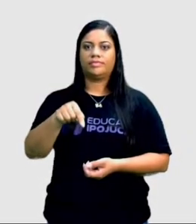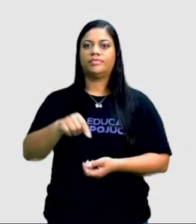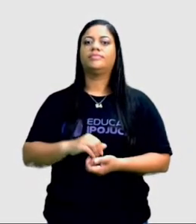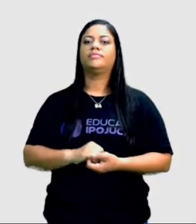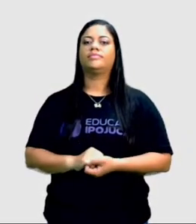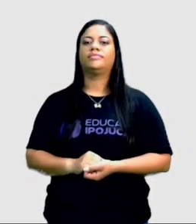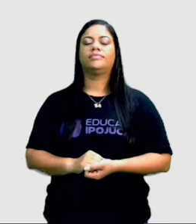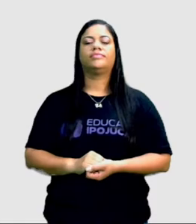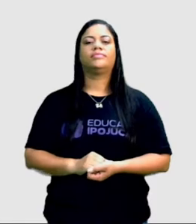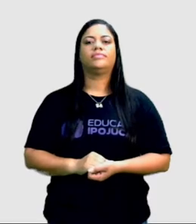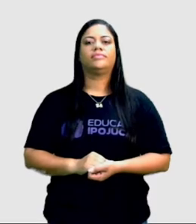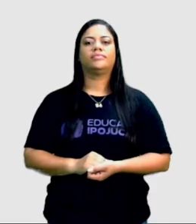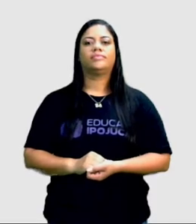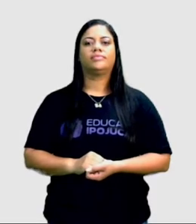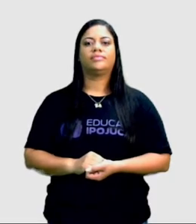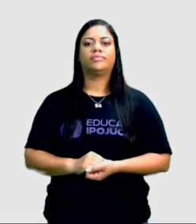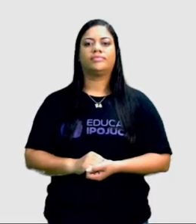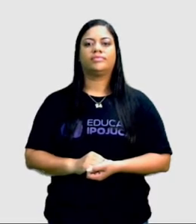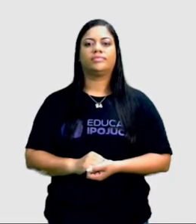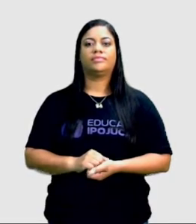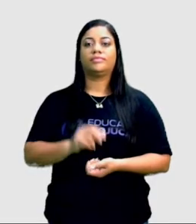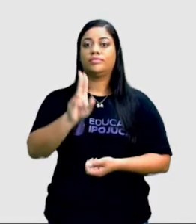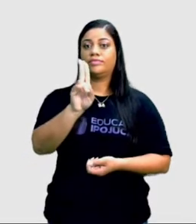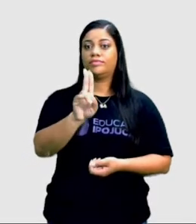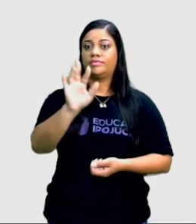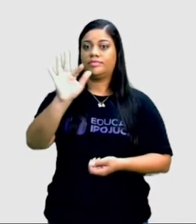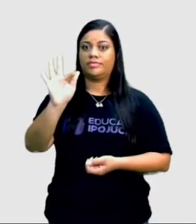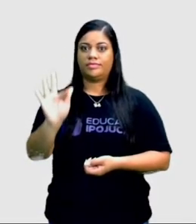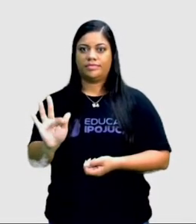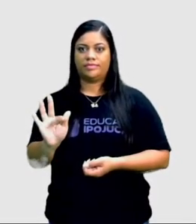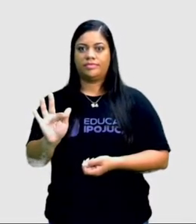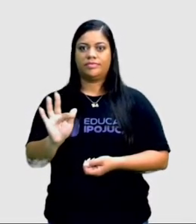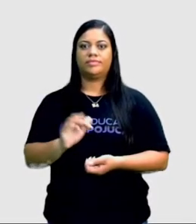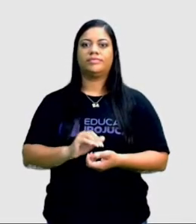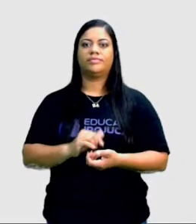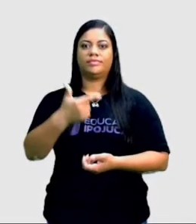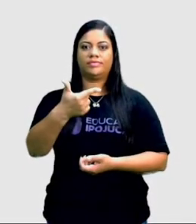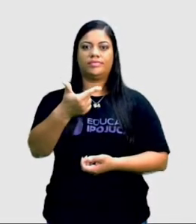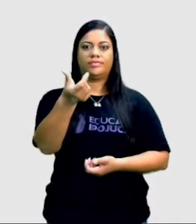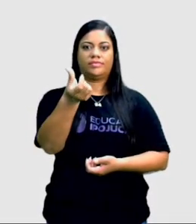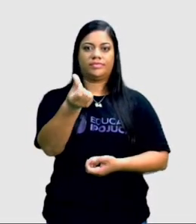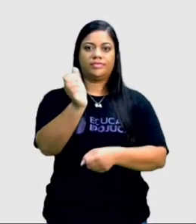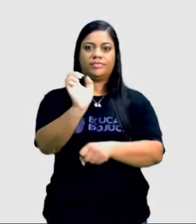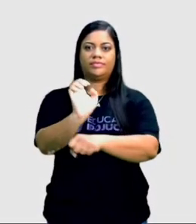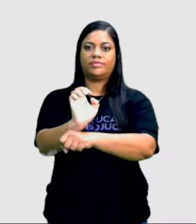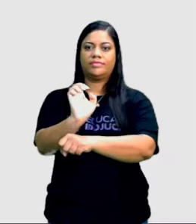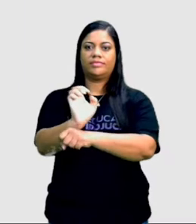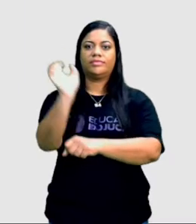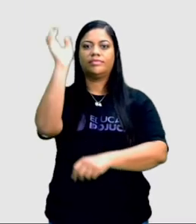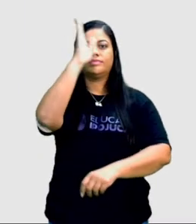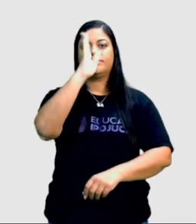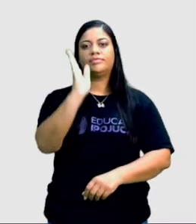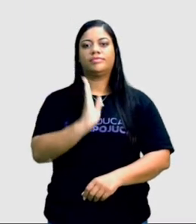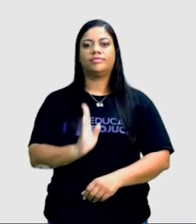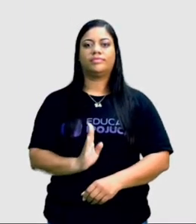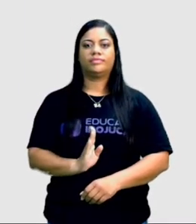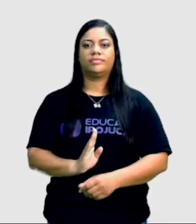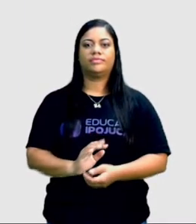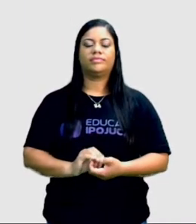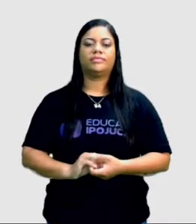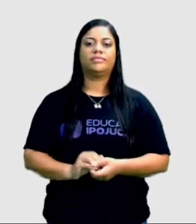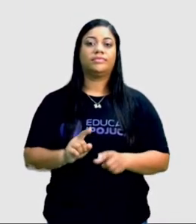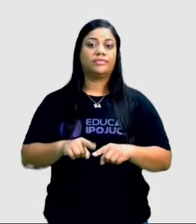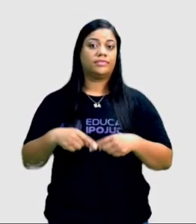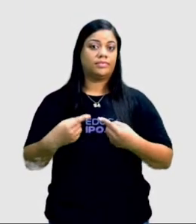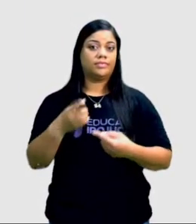unidade federativa. A unidade da federação refere-se aos 26 estados brasileiros, mais